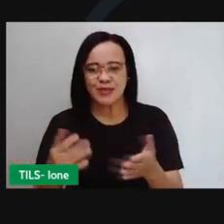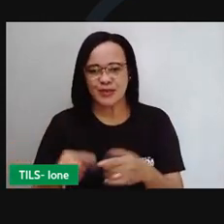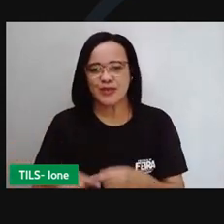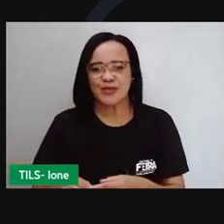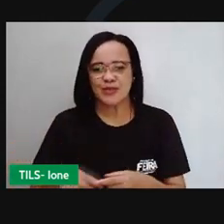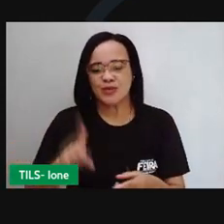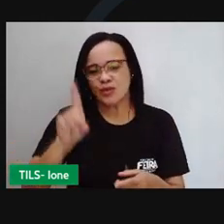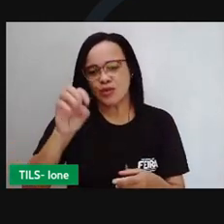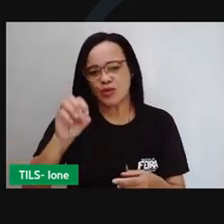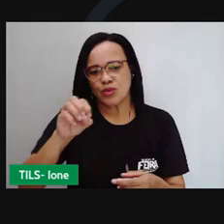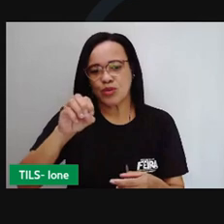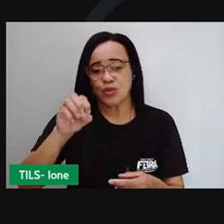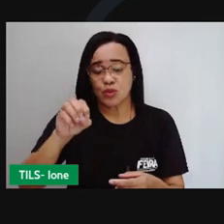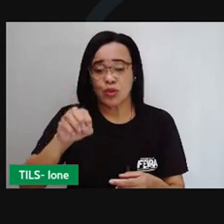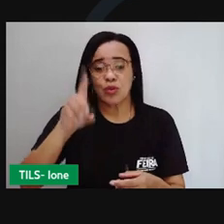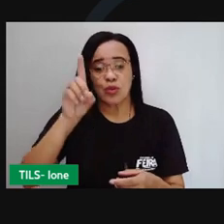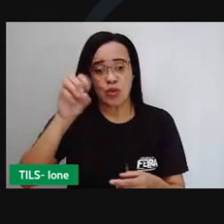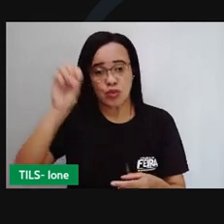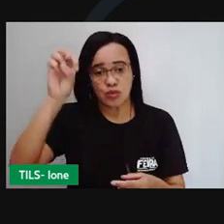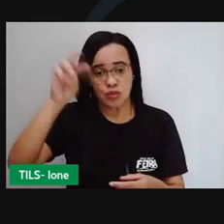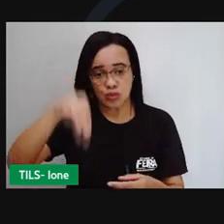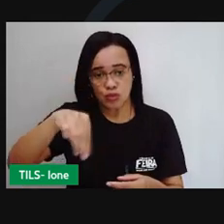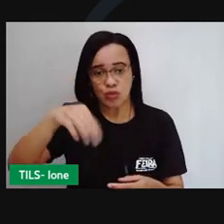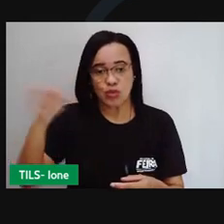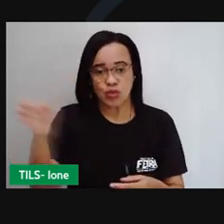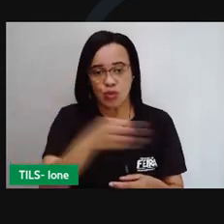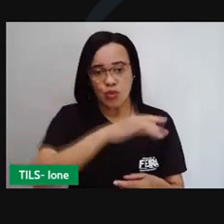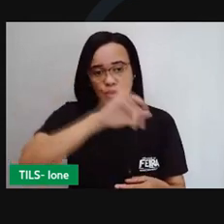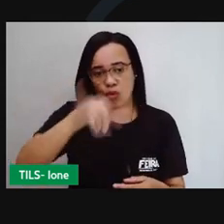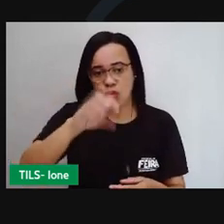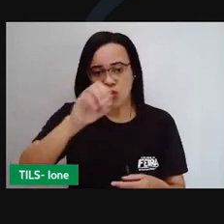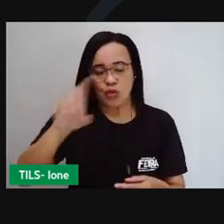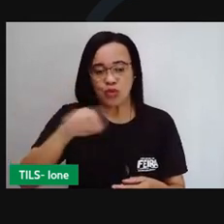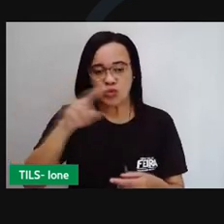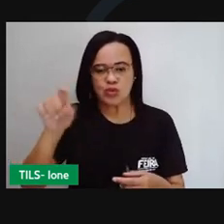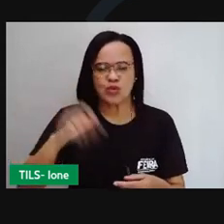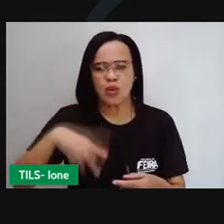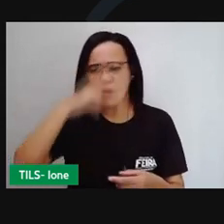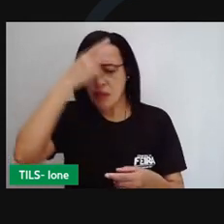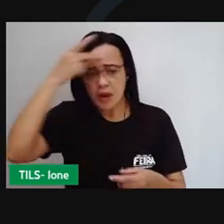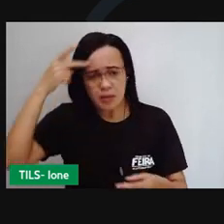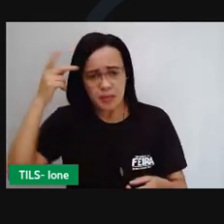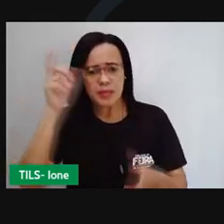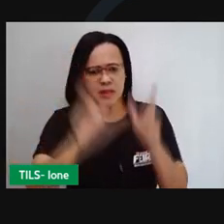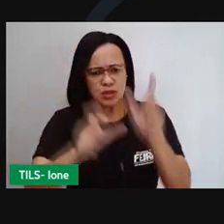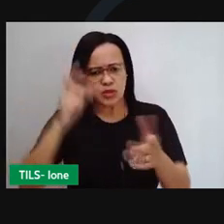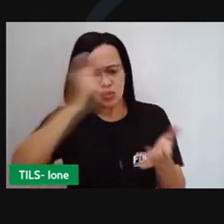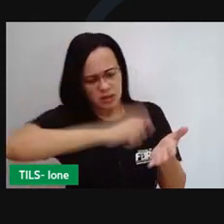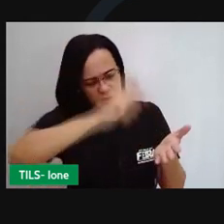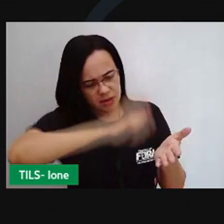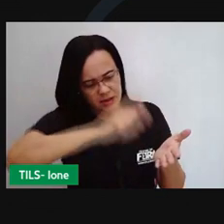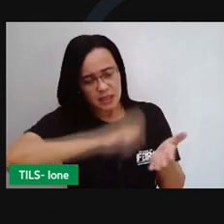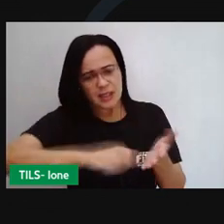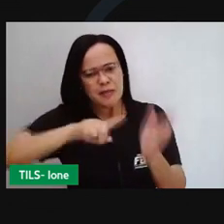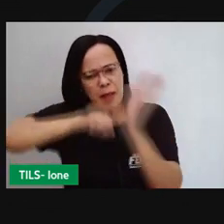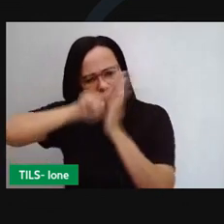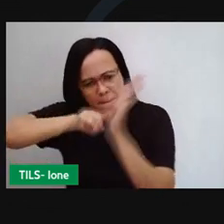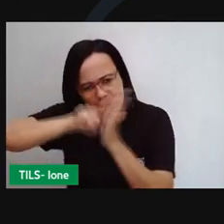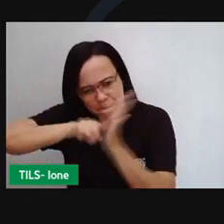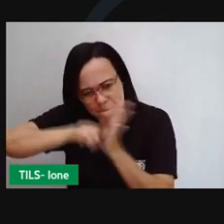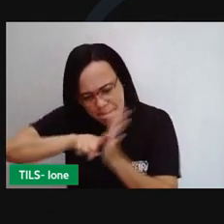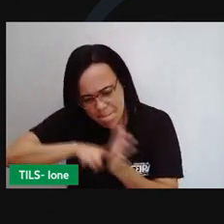anos pesquisando os detalhes do período joanino para serem fiéis à história o máximo possível. Esta é a